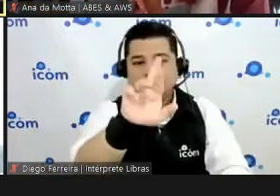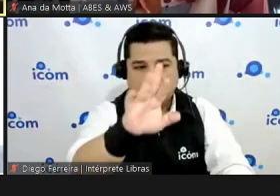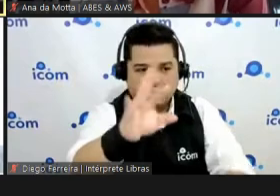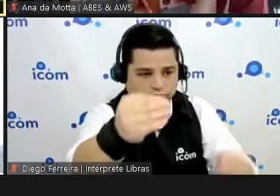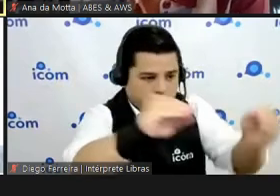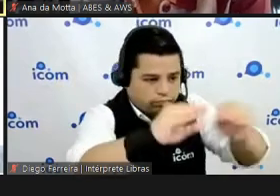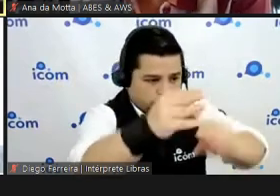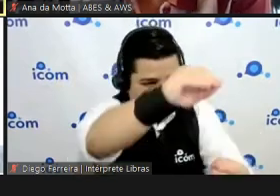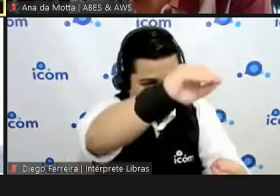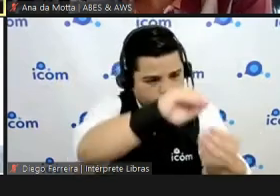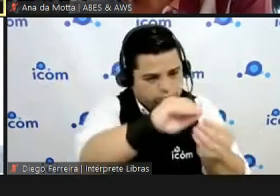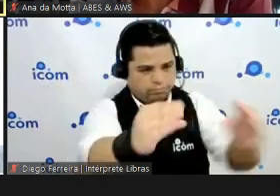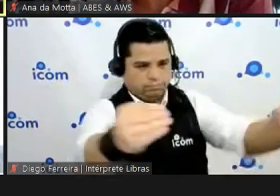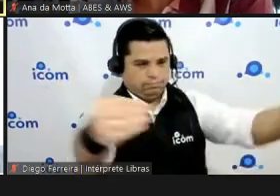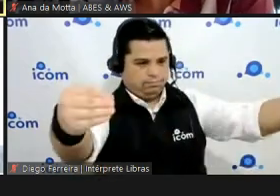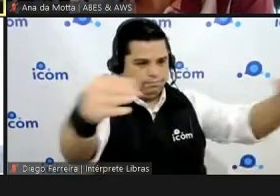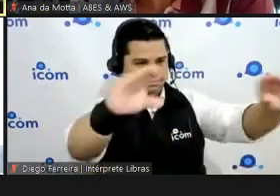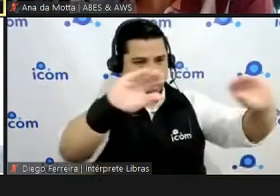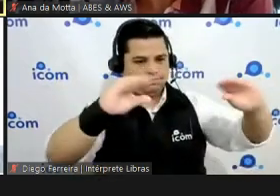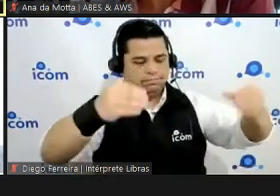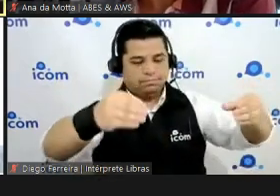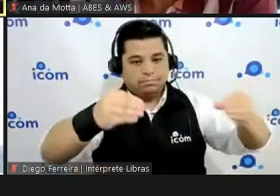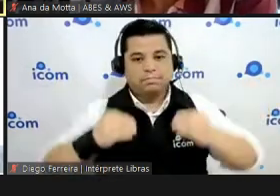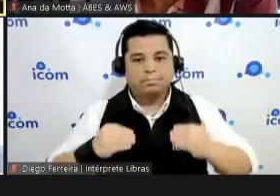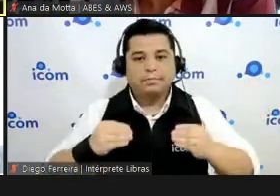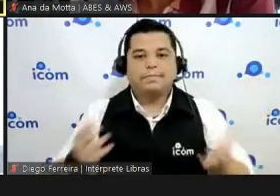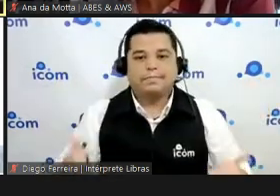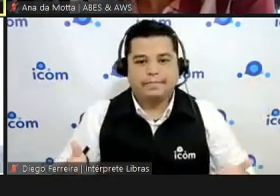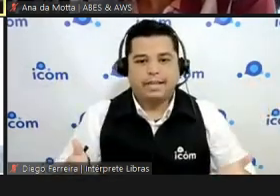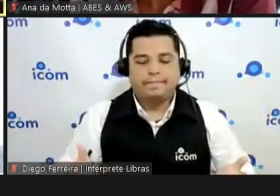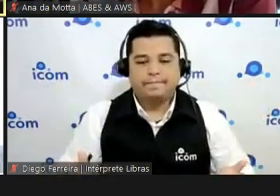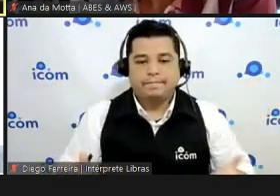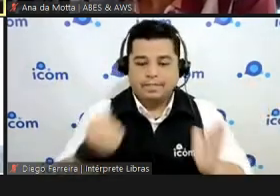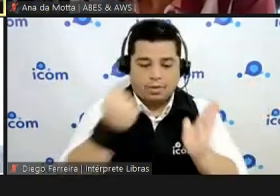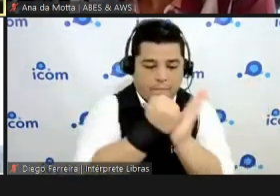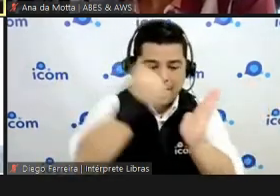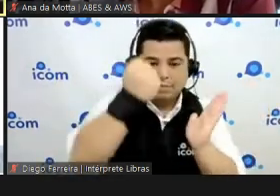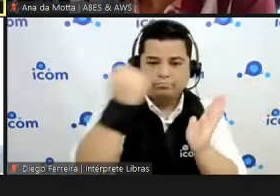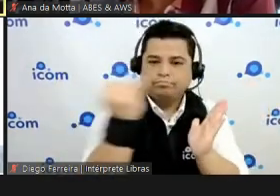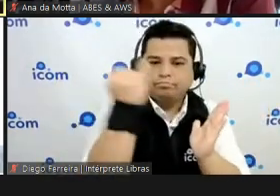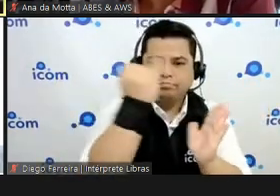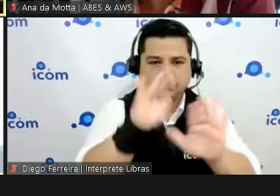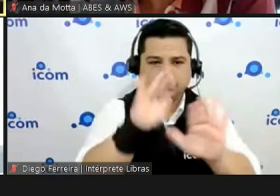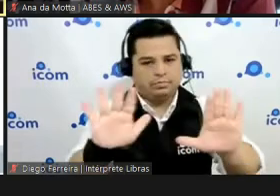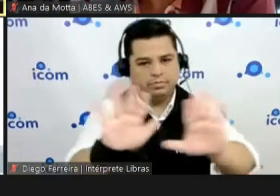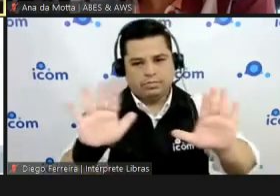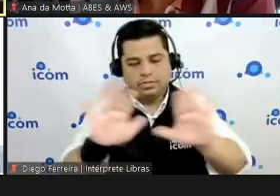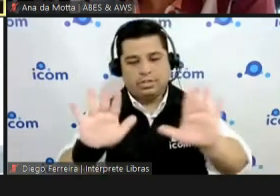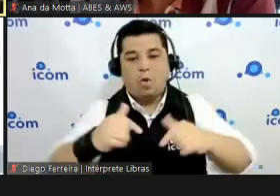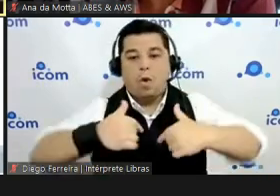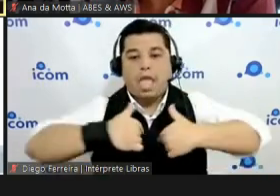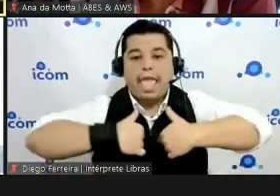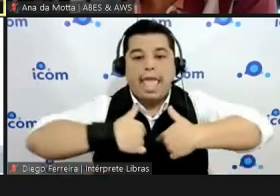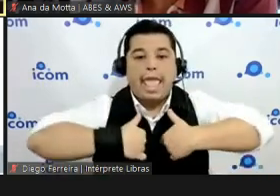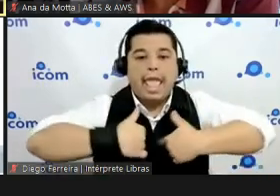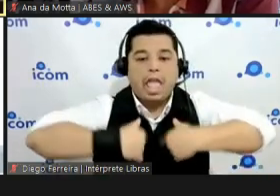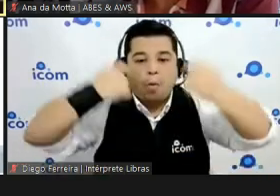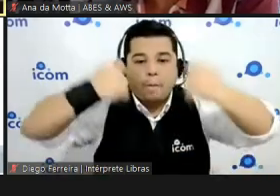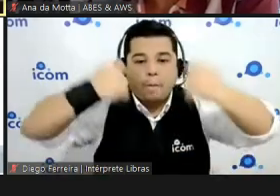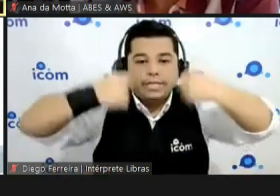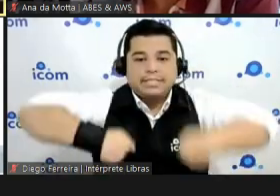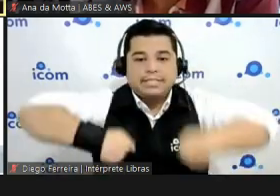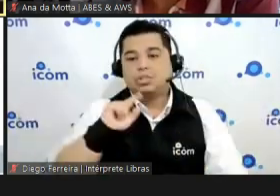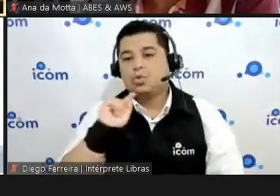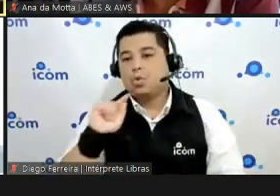é essa linha. Qual é a minha necessidade? Definir a minha necessidade? Conseguir chegar nisso? Como é difícil, né?